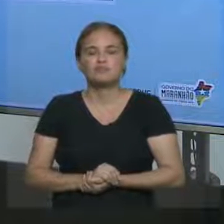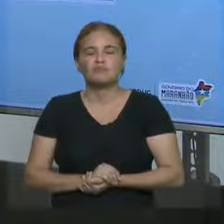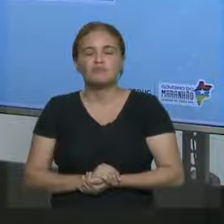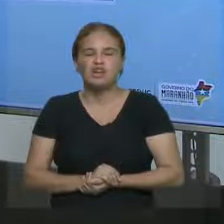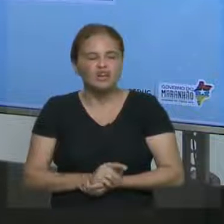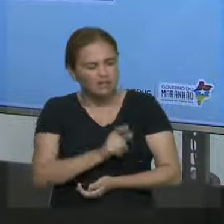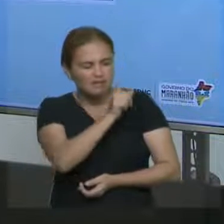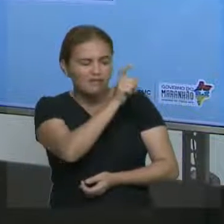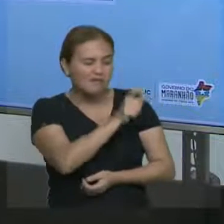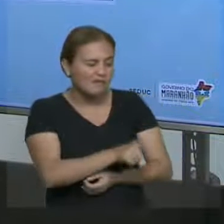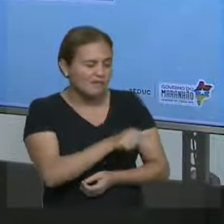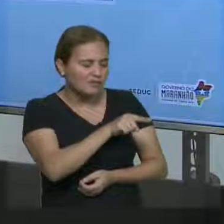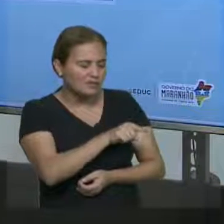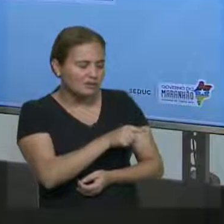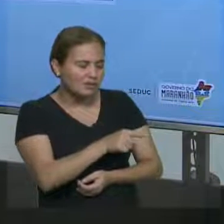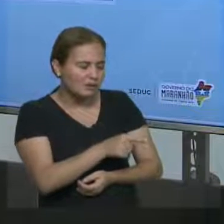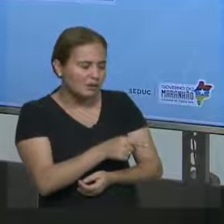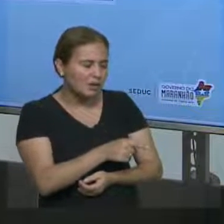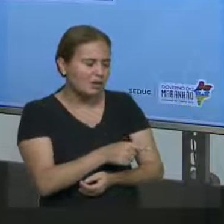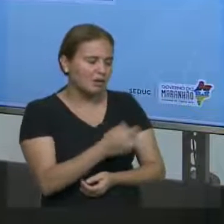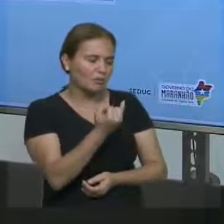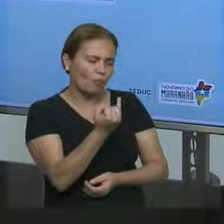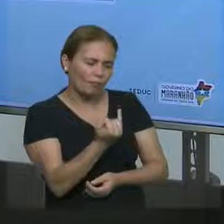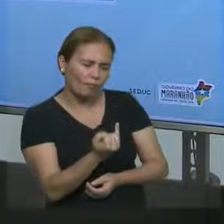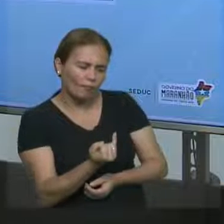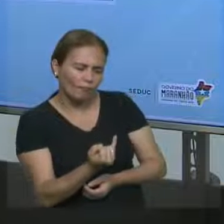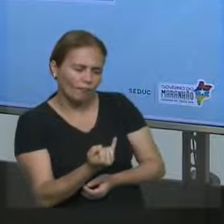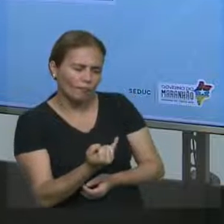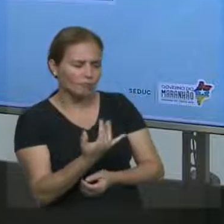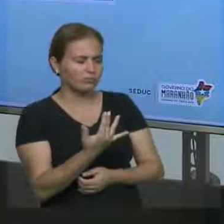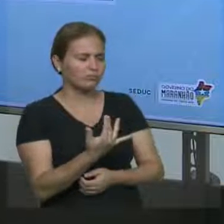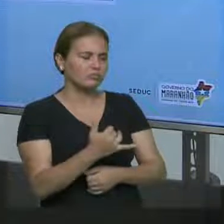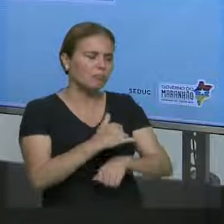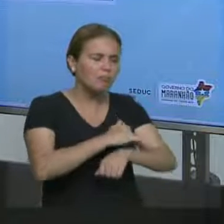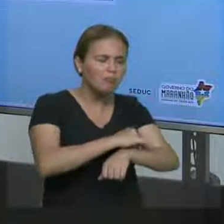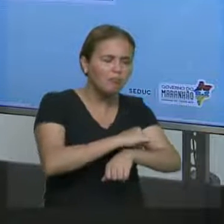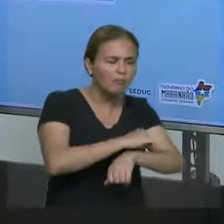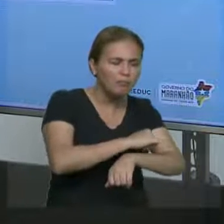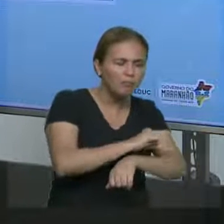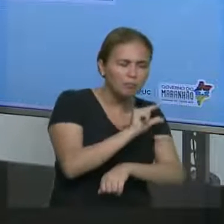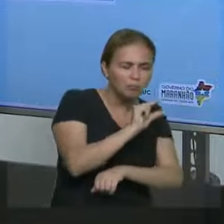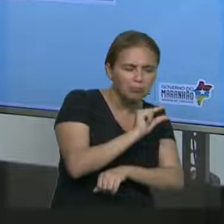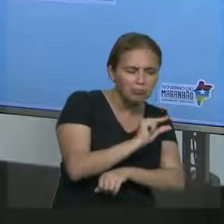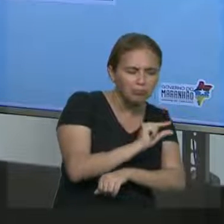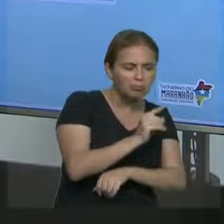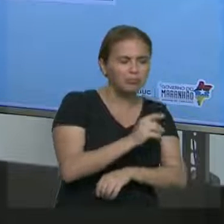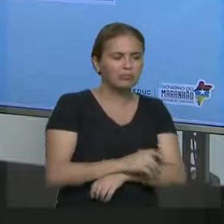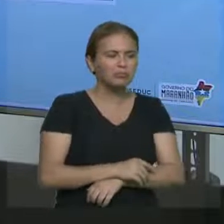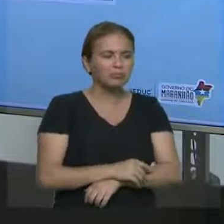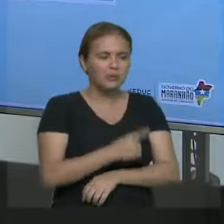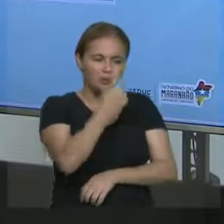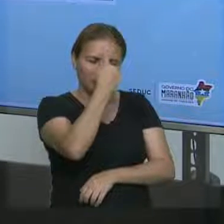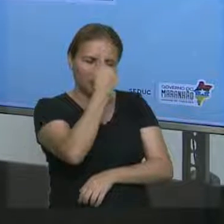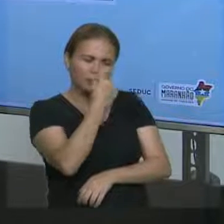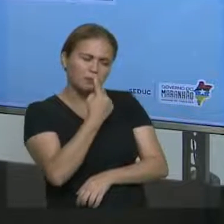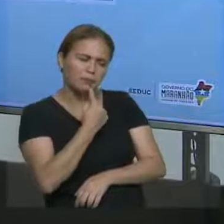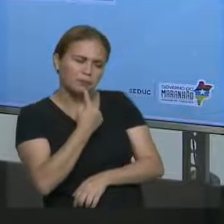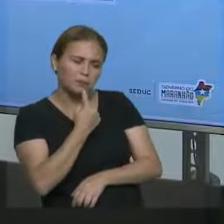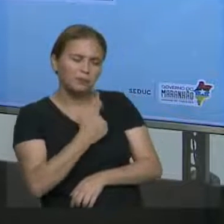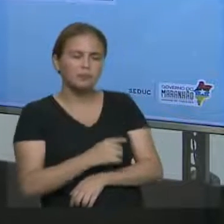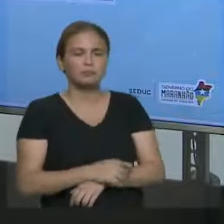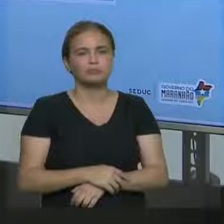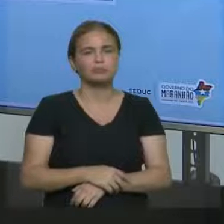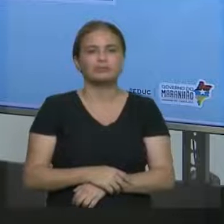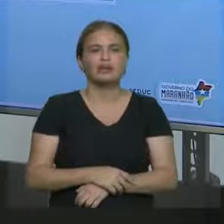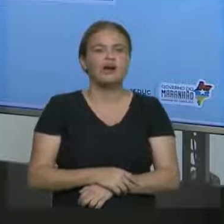médio. Então, a pessoa não tá nem magra, nem gorda. A tá mediana and blonde. E loiro, tá? I usually